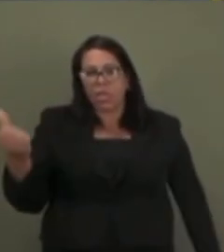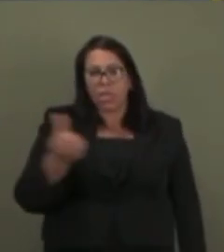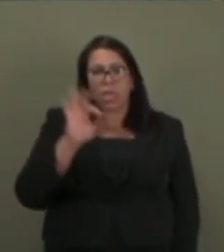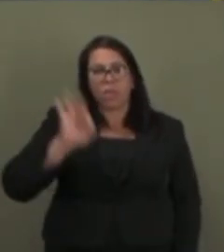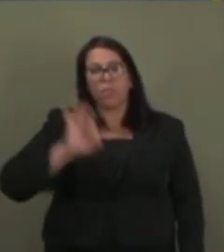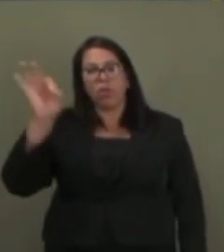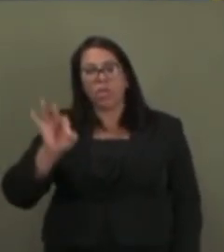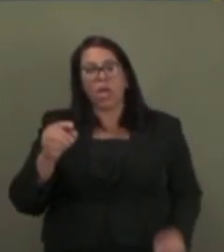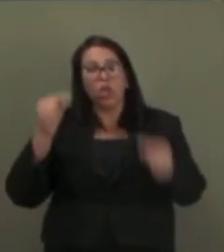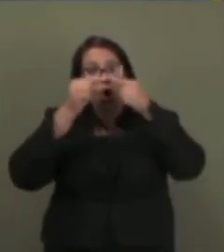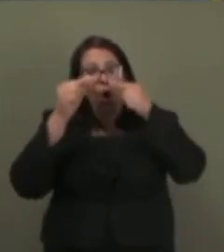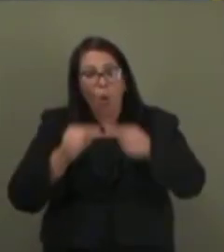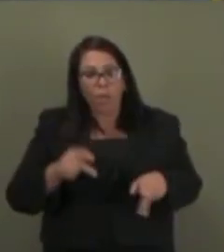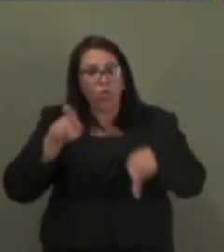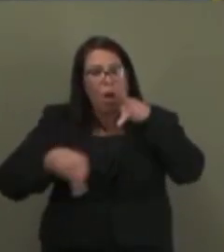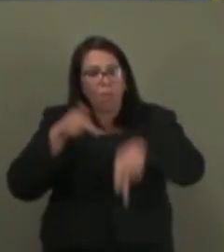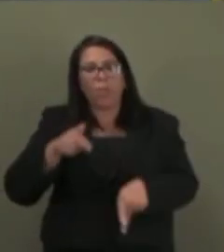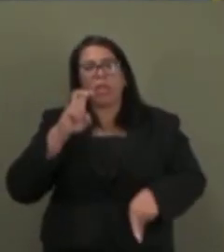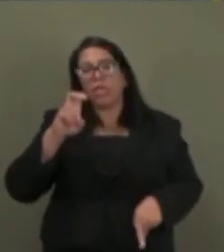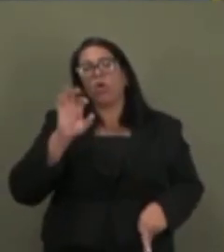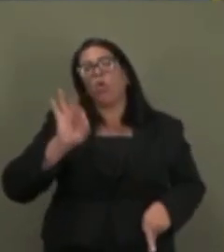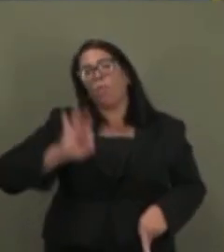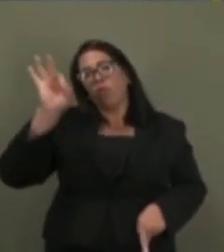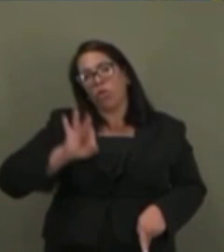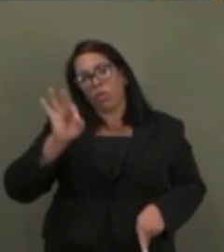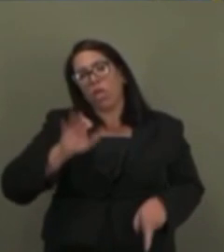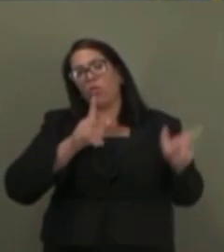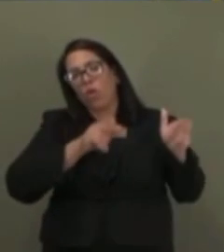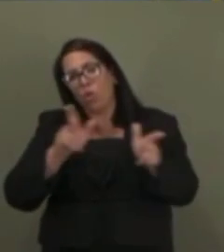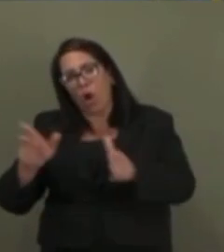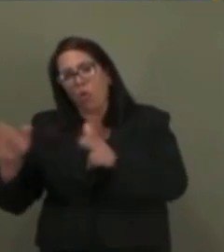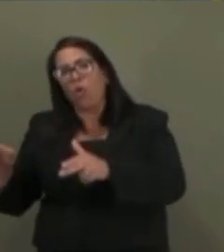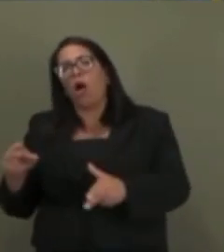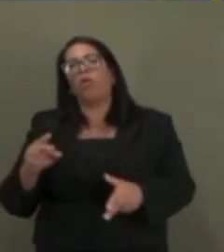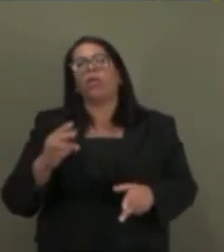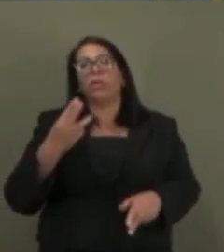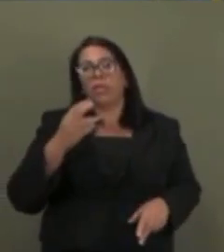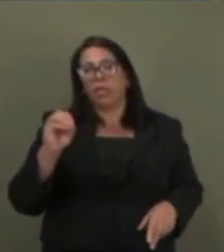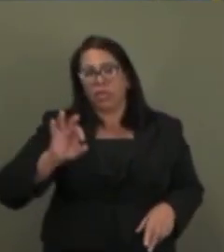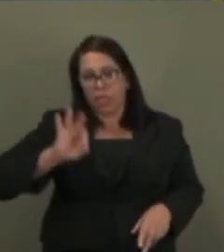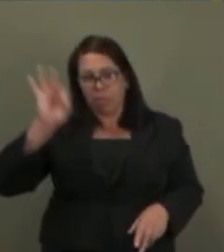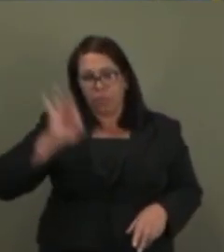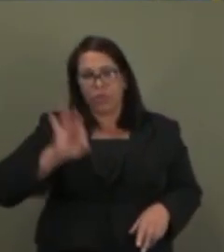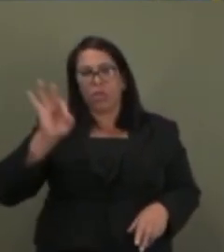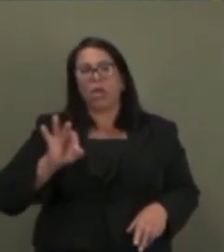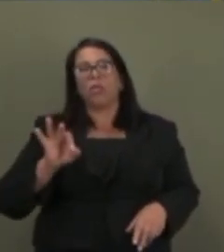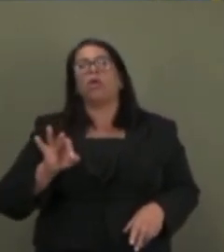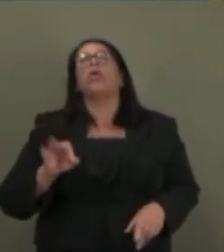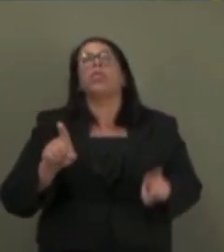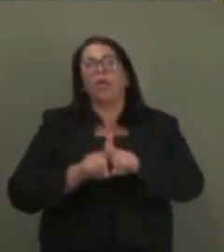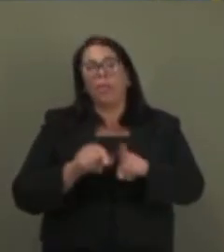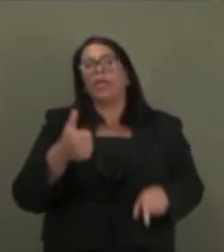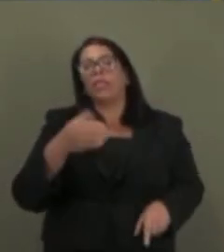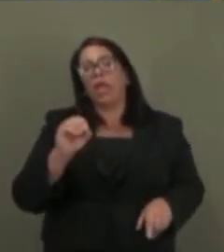população, 5% igualitariamente, 30% conforme a lei estadual, com no mínimo 10